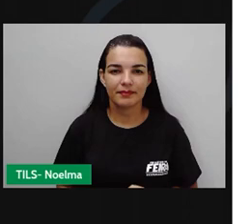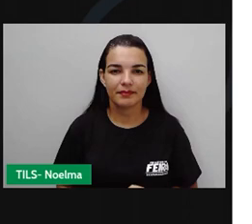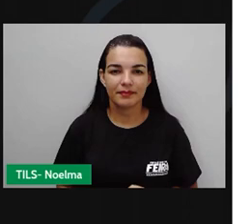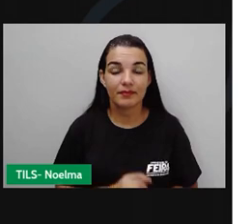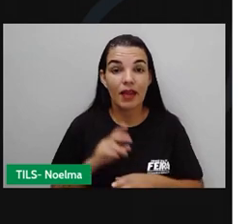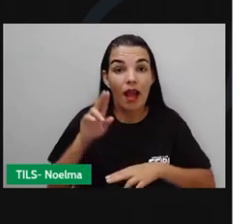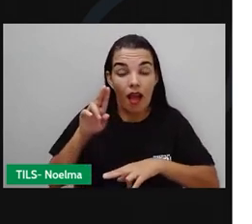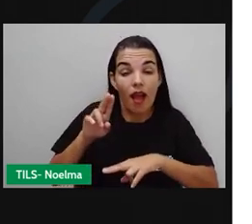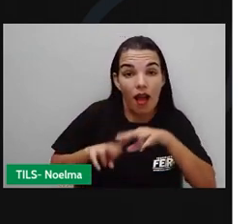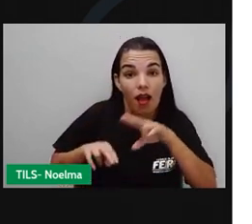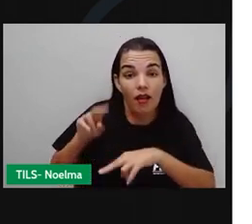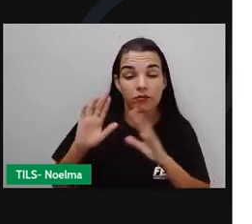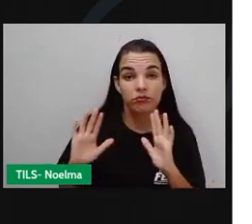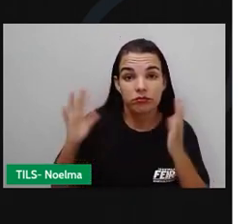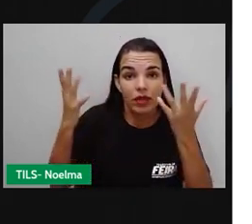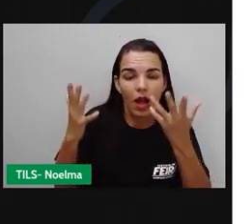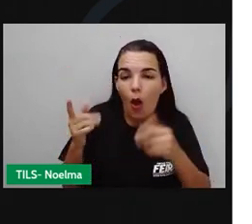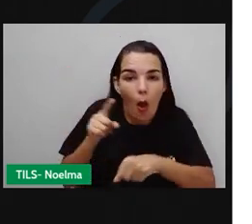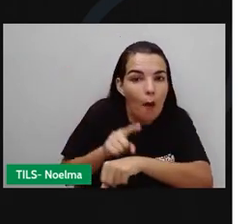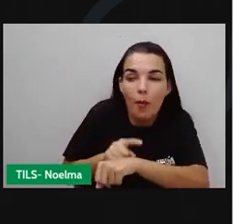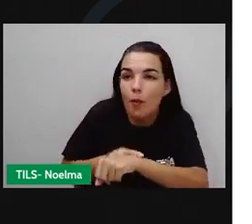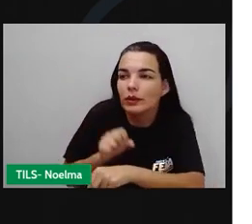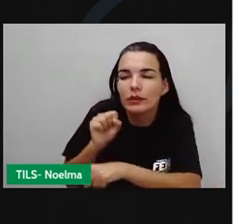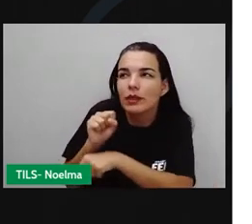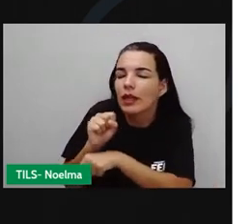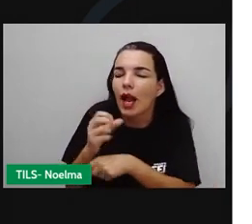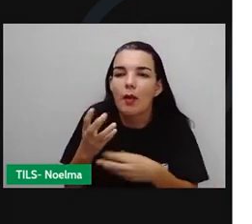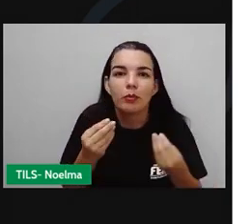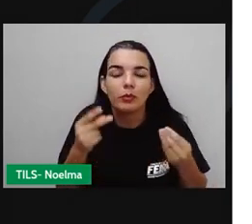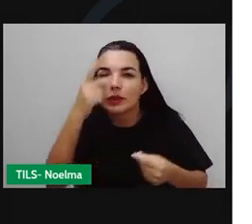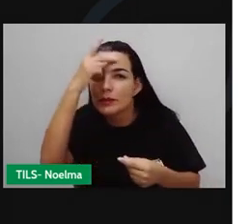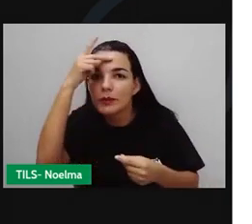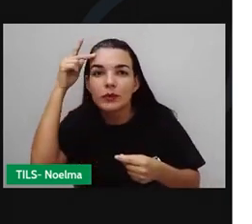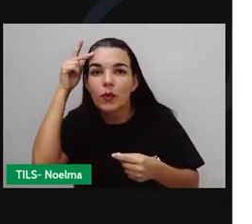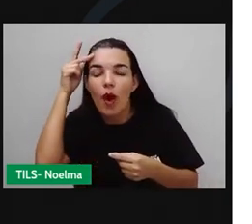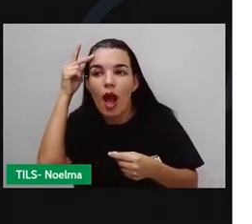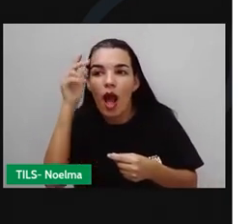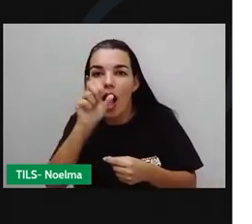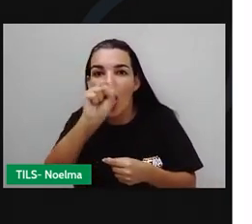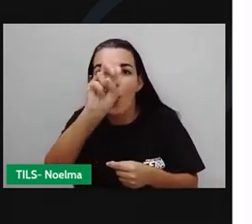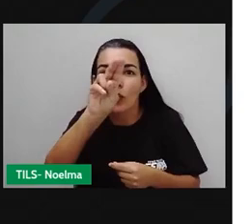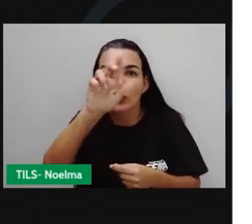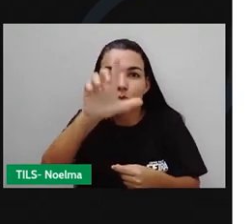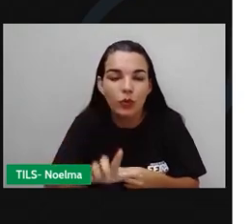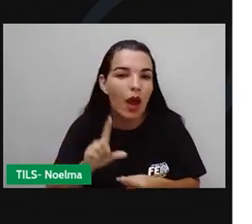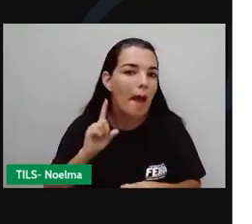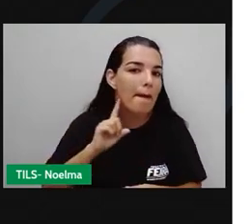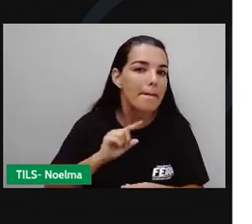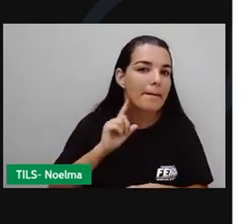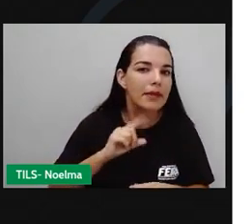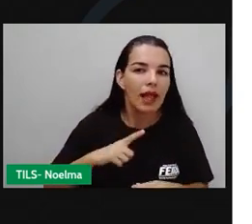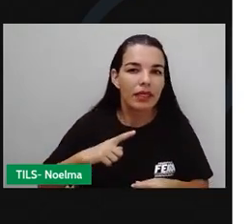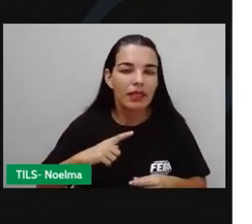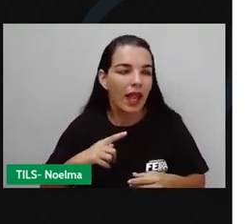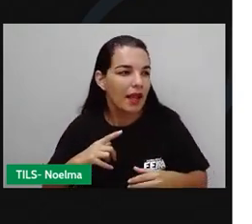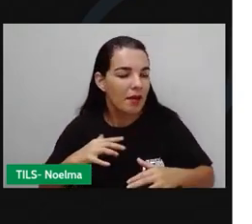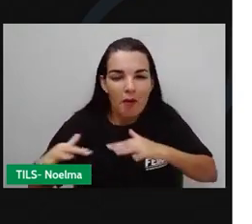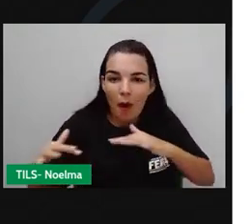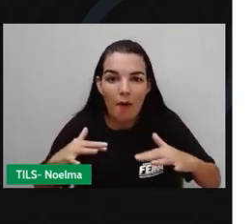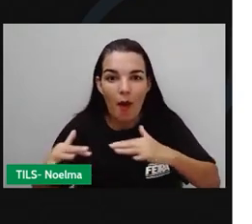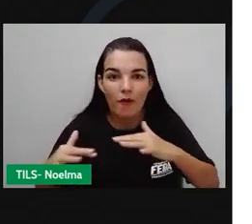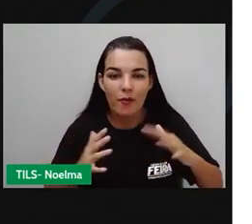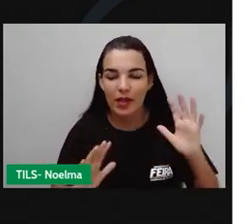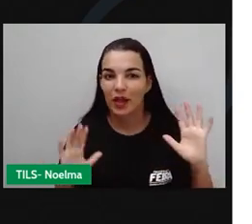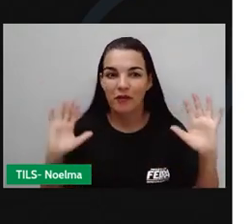As festas juninas são um momento esperado para muita gente. No sul de Minas, no mês de junho, fica movimentado pelas festas e terças que